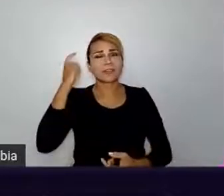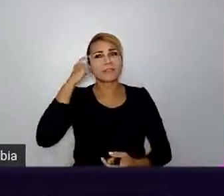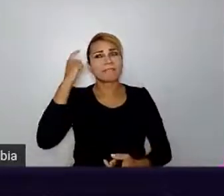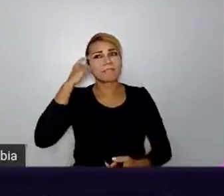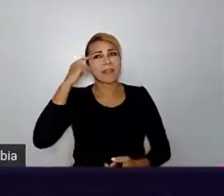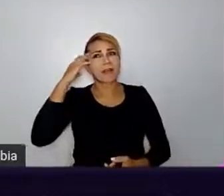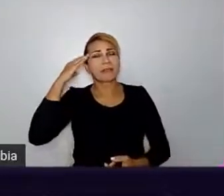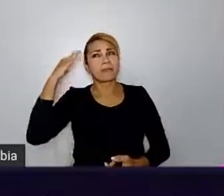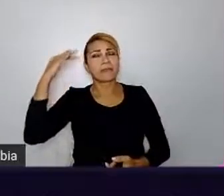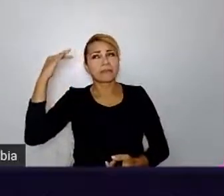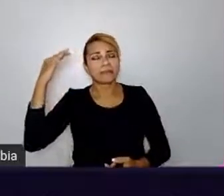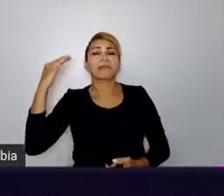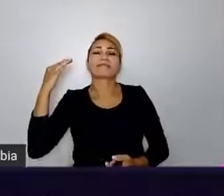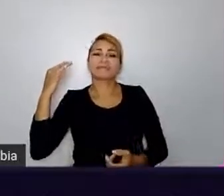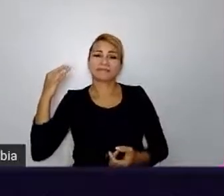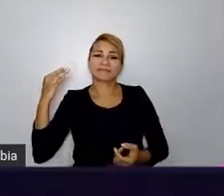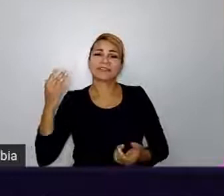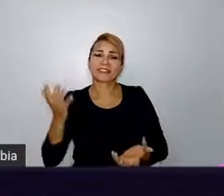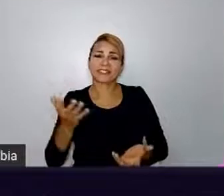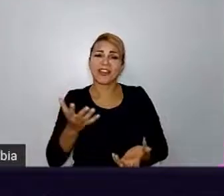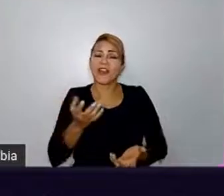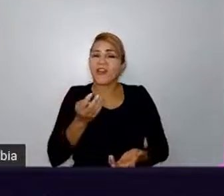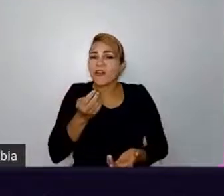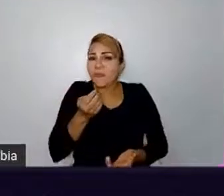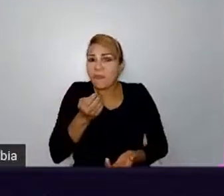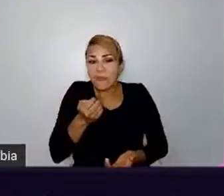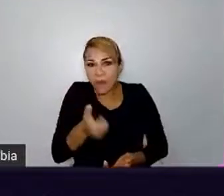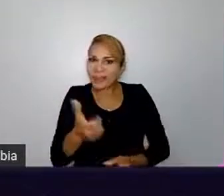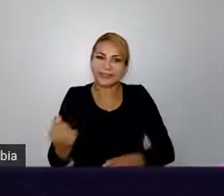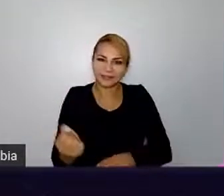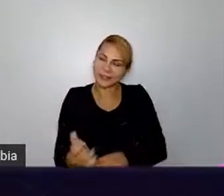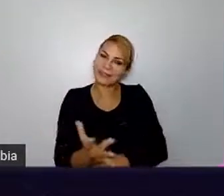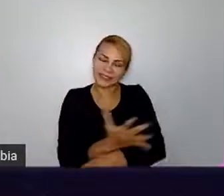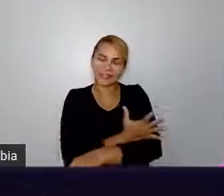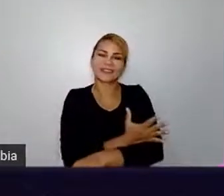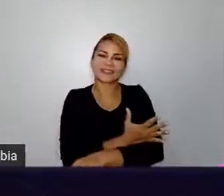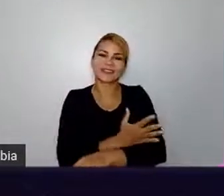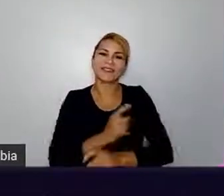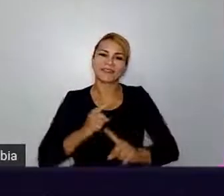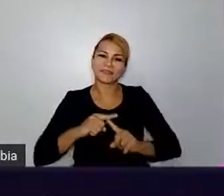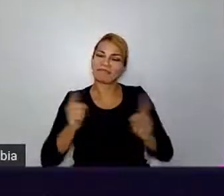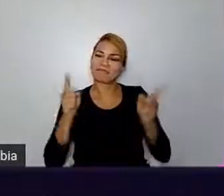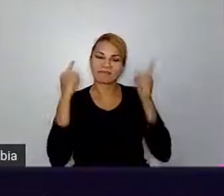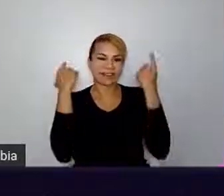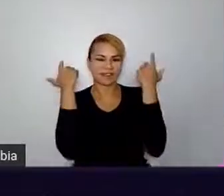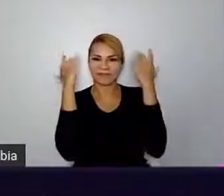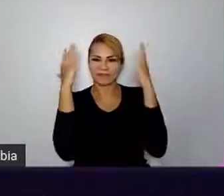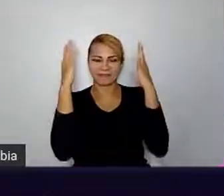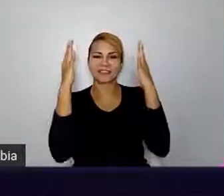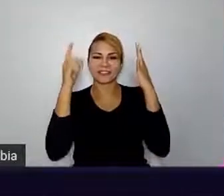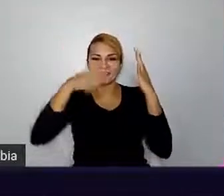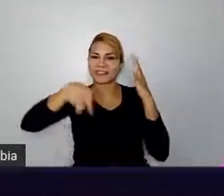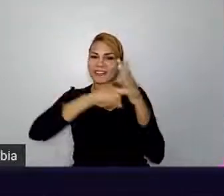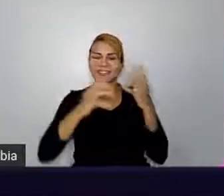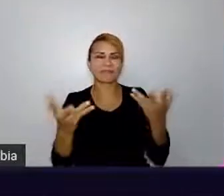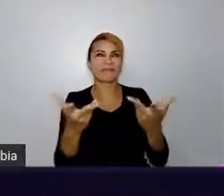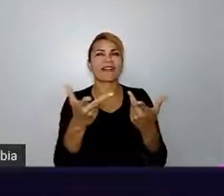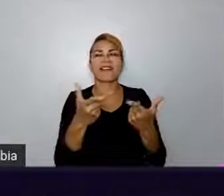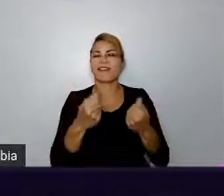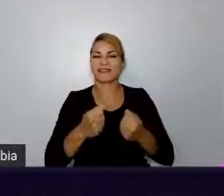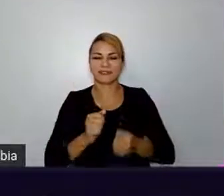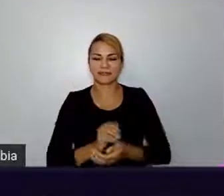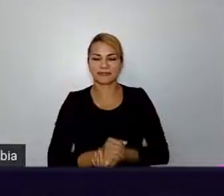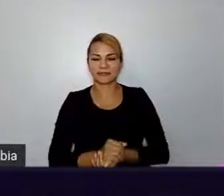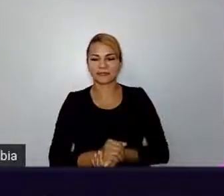restabelecendo. Obrigada, Mari. Parabéns, você é completamente incrível para nós. Pergunta, Luciano